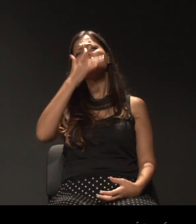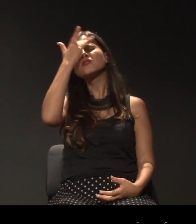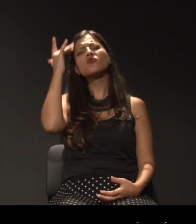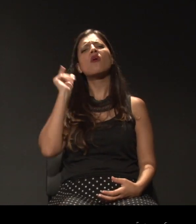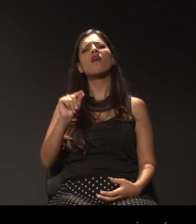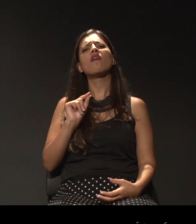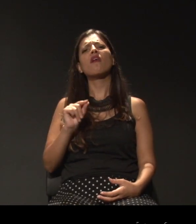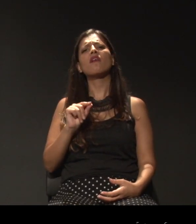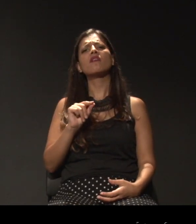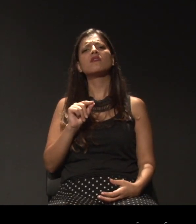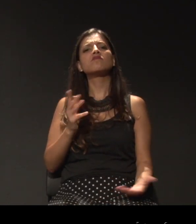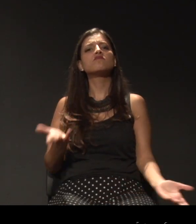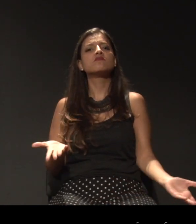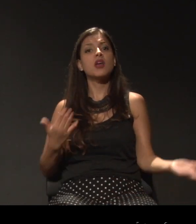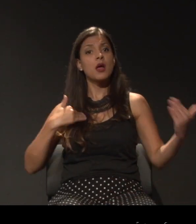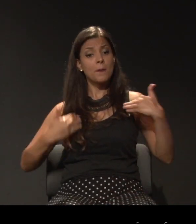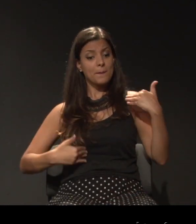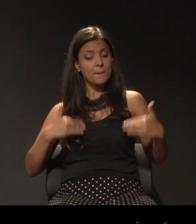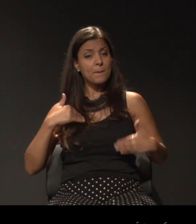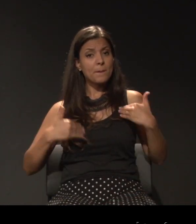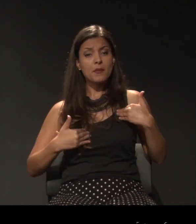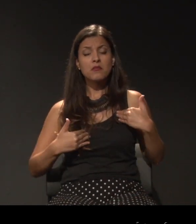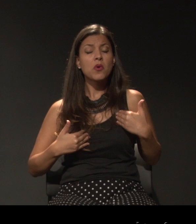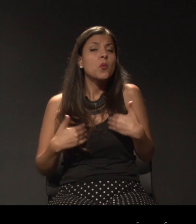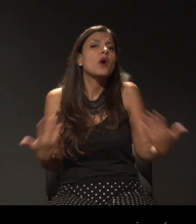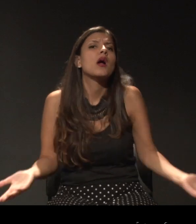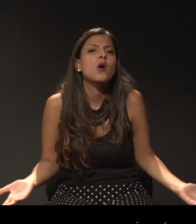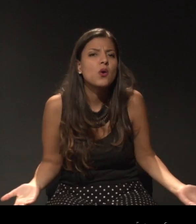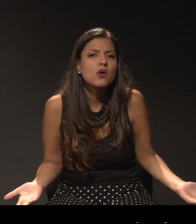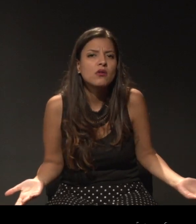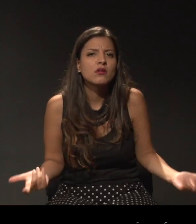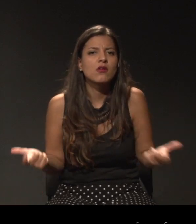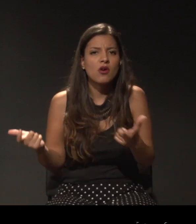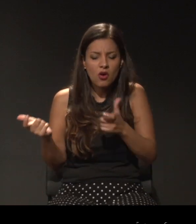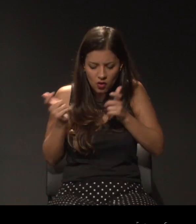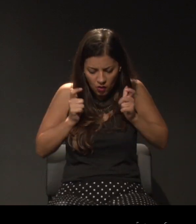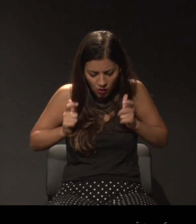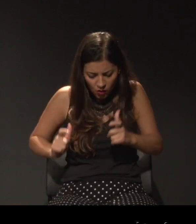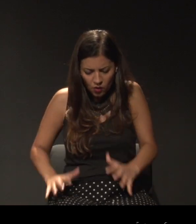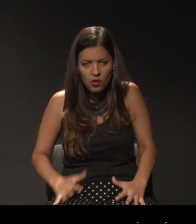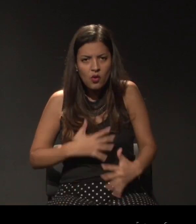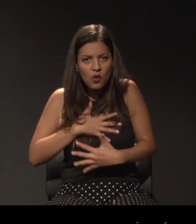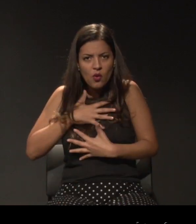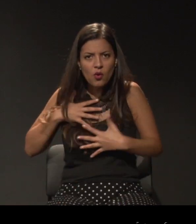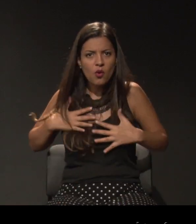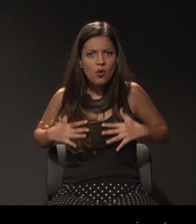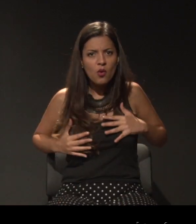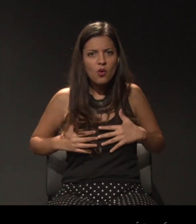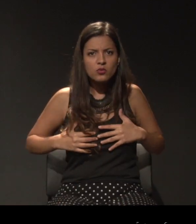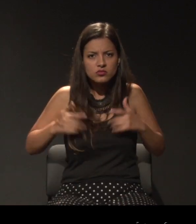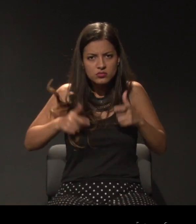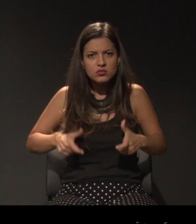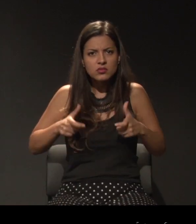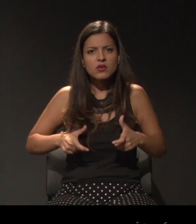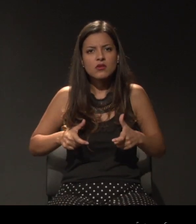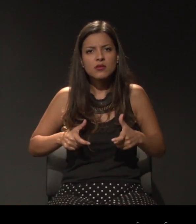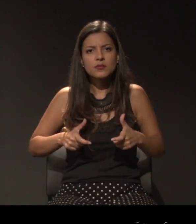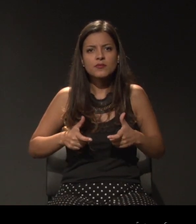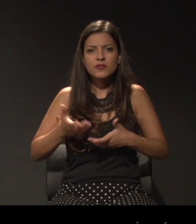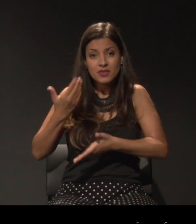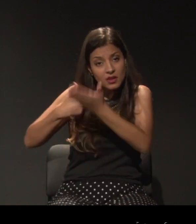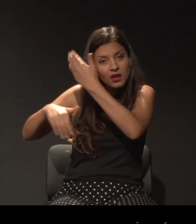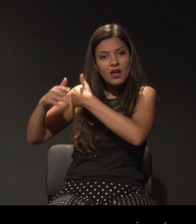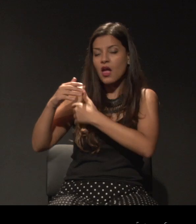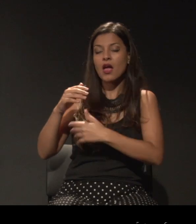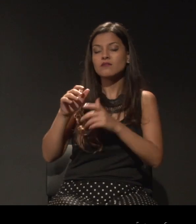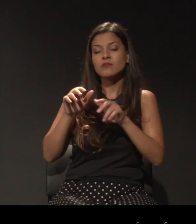Que corpo é esse? Onde esse corpo... Qual é o lugar que esse corpo habita? E o antepassado